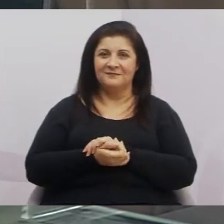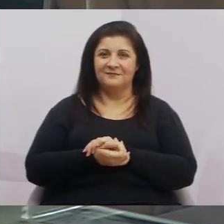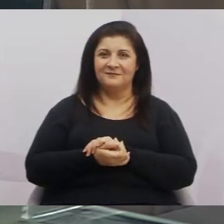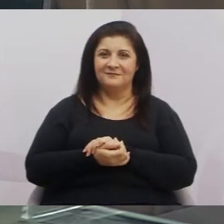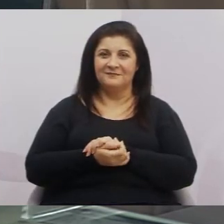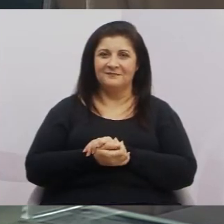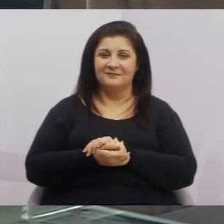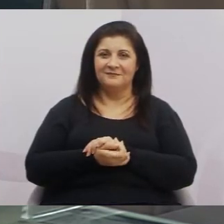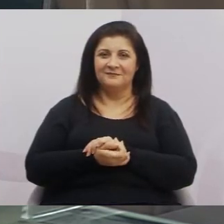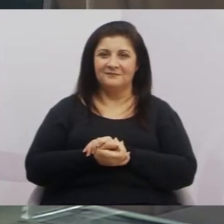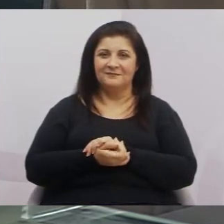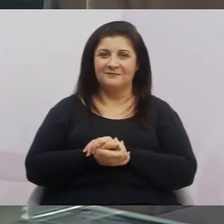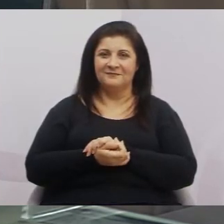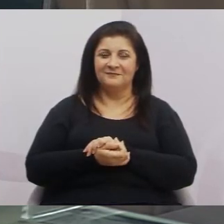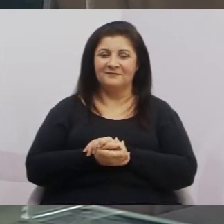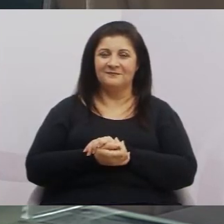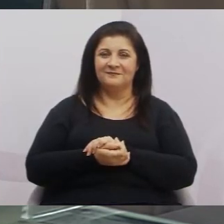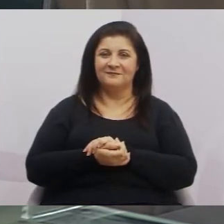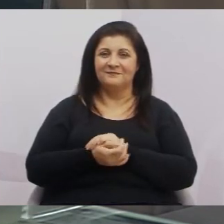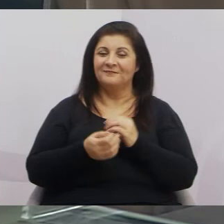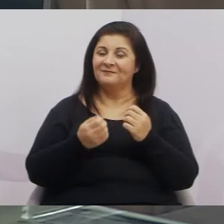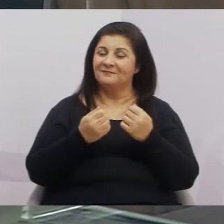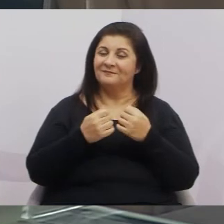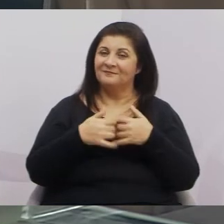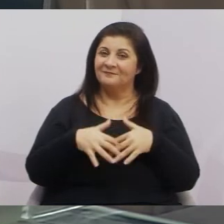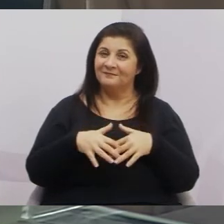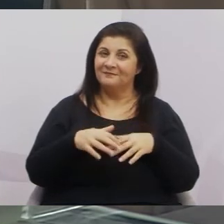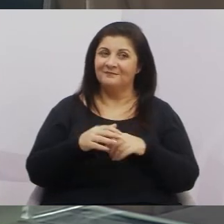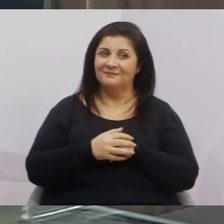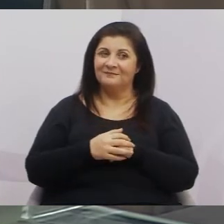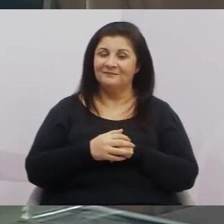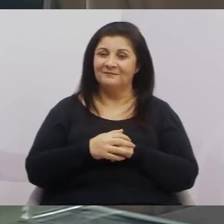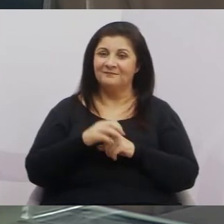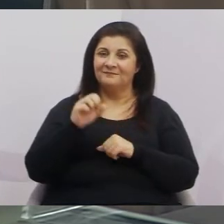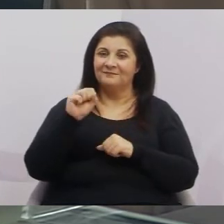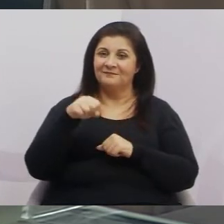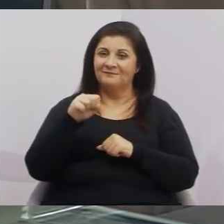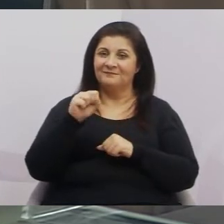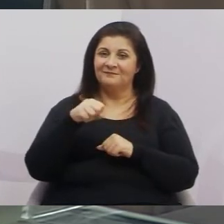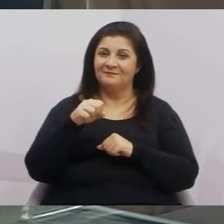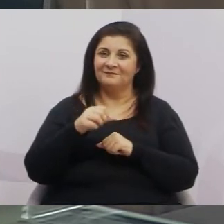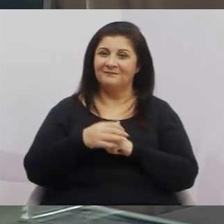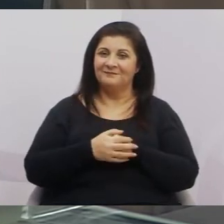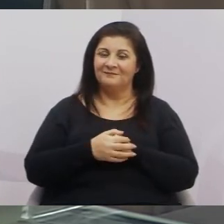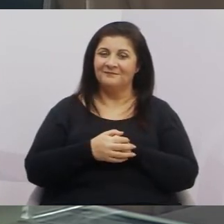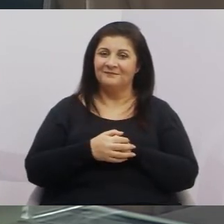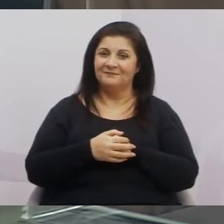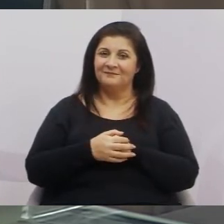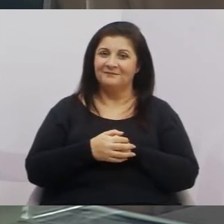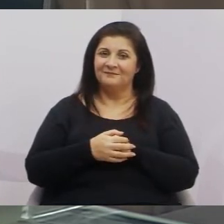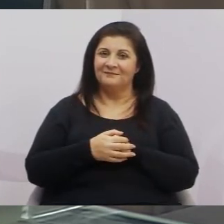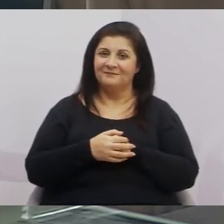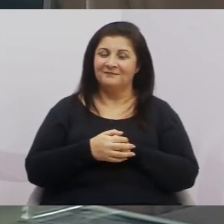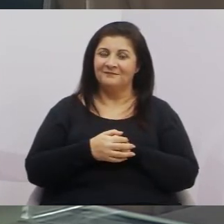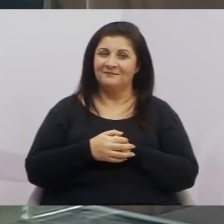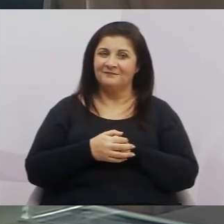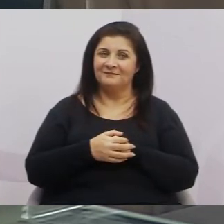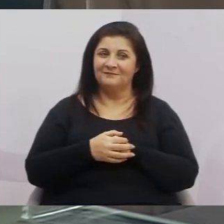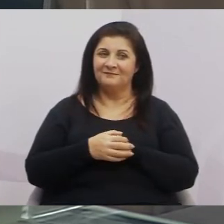está certo? Então, pessoal, temos sim que orientar a população, conversar com a população,